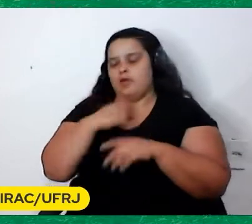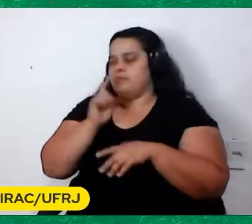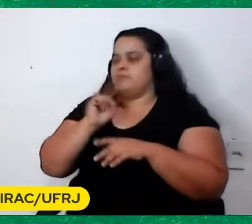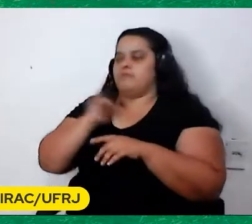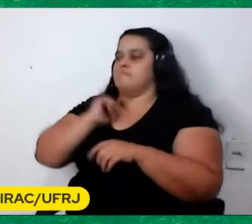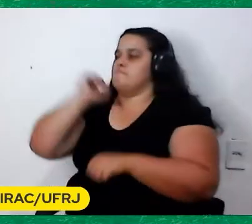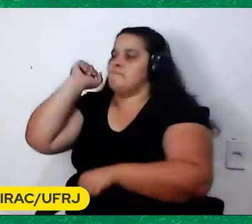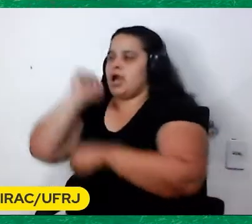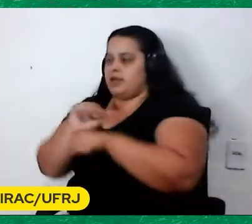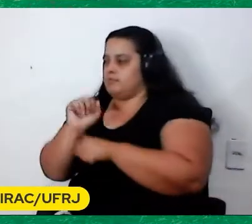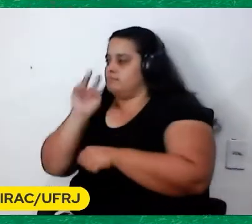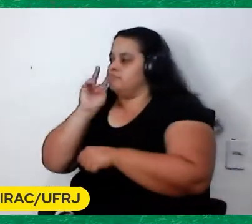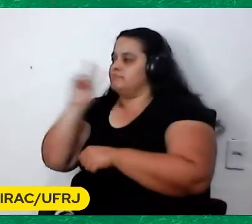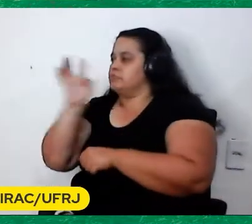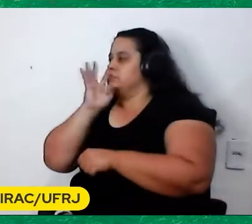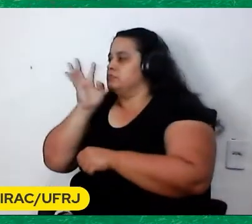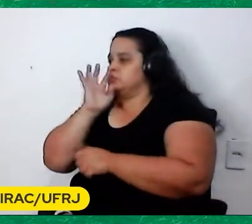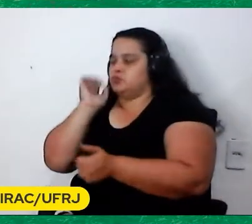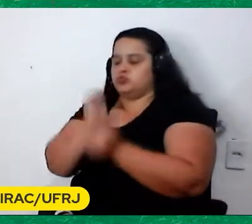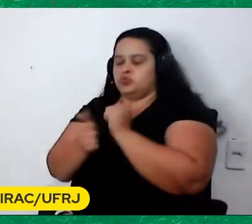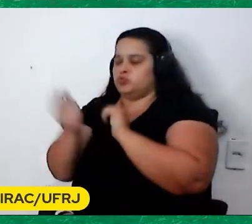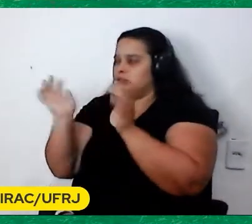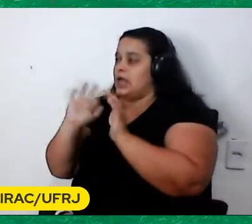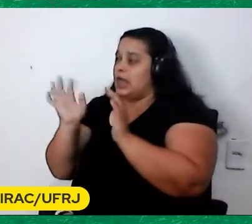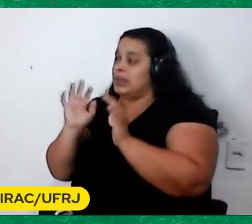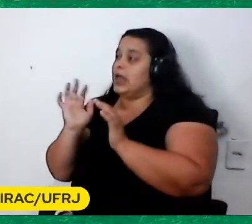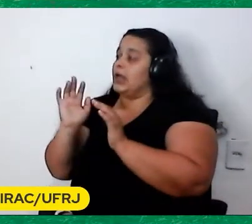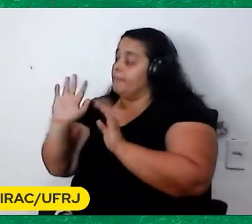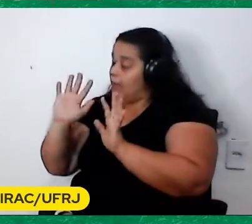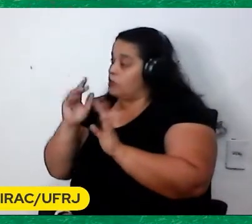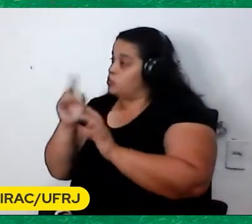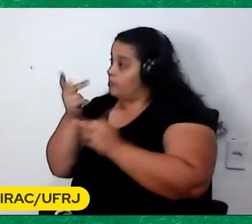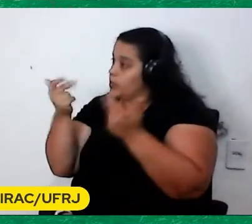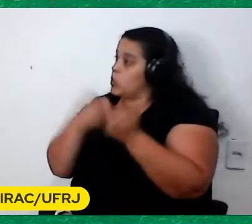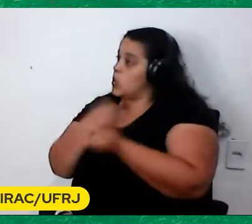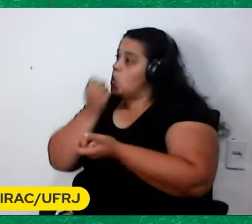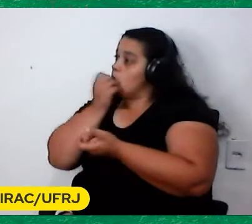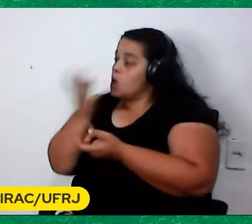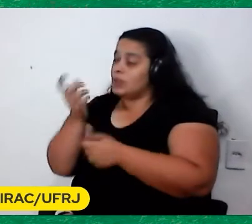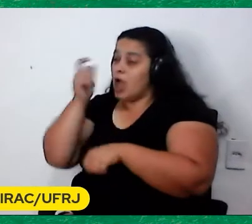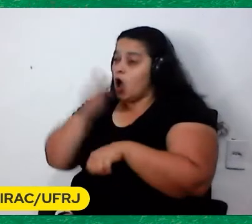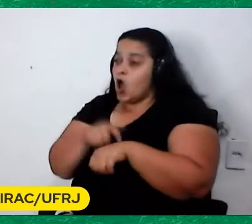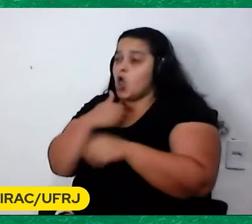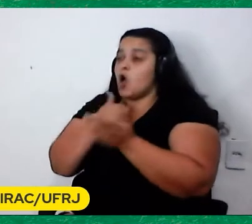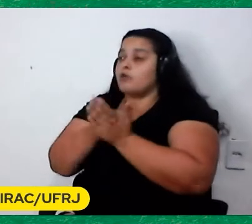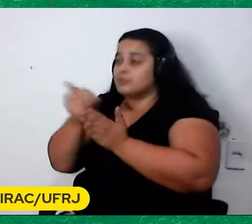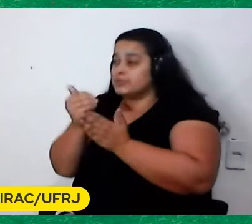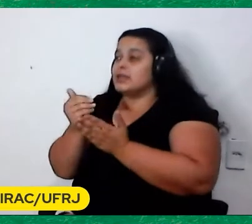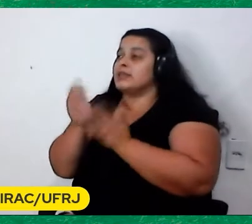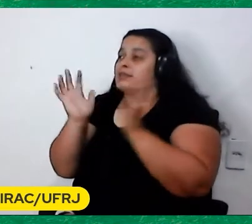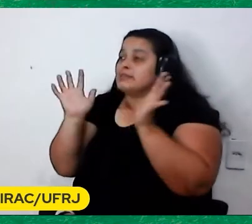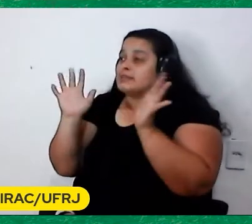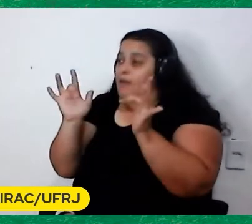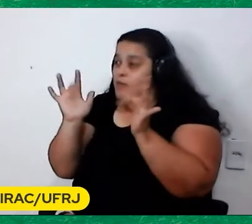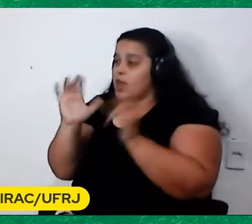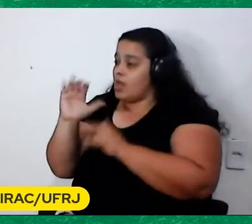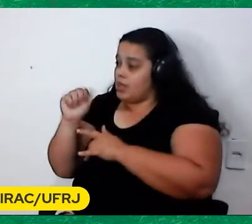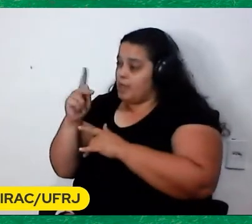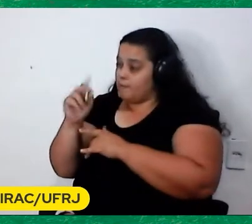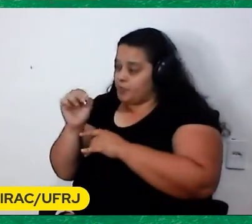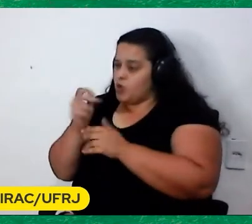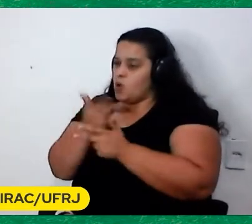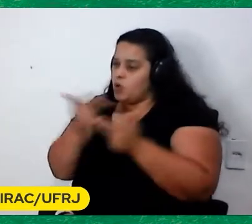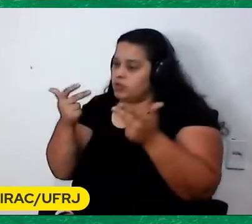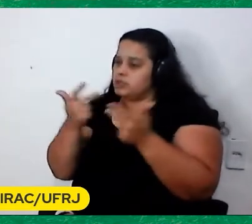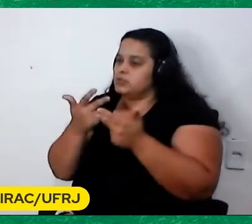Infelizmente não Mas uma coisa aconteceu Quando eu comecei A namorar o Capô Eu tive Aconteceu alguma coisa Que eu